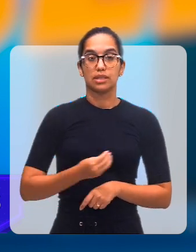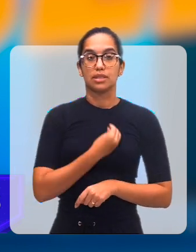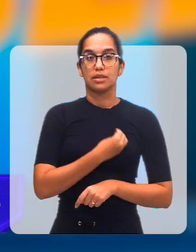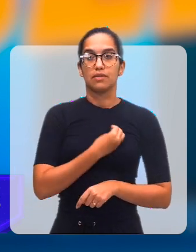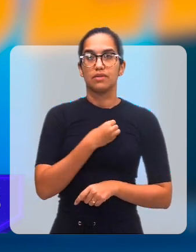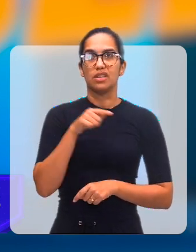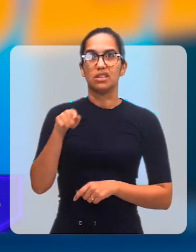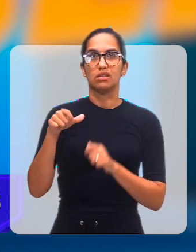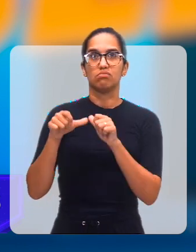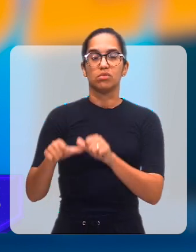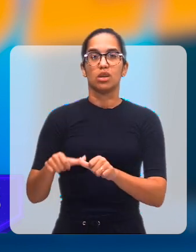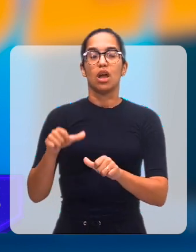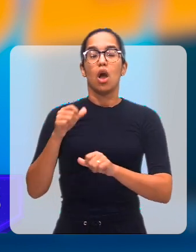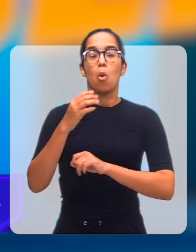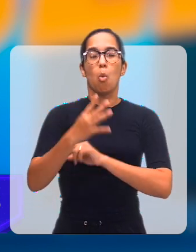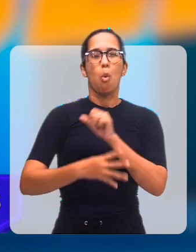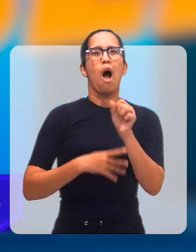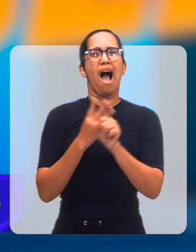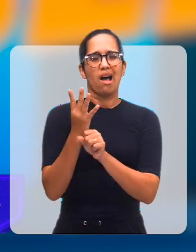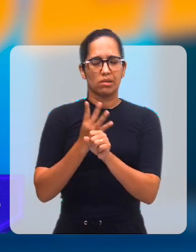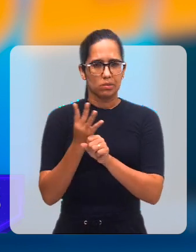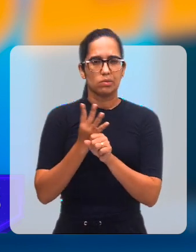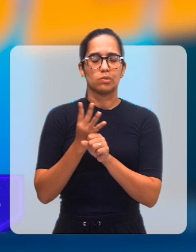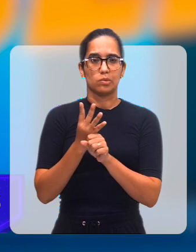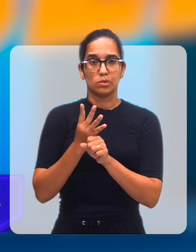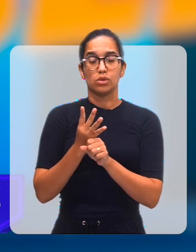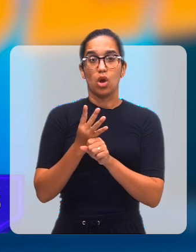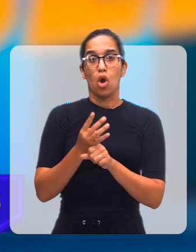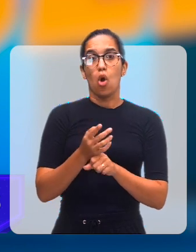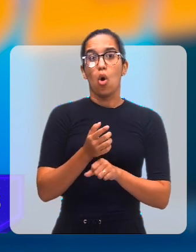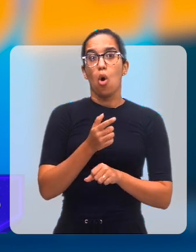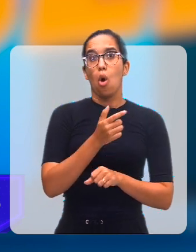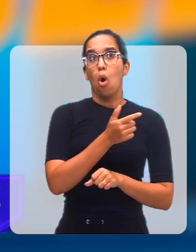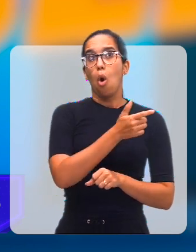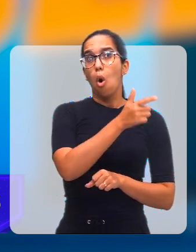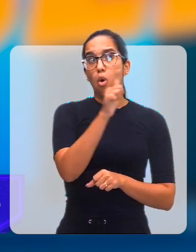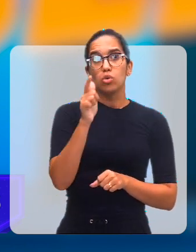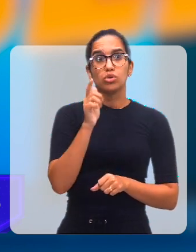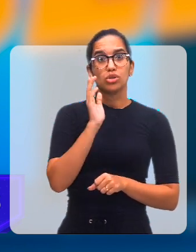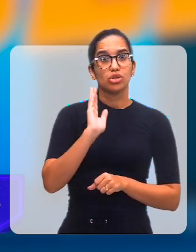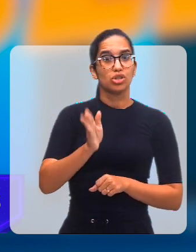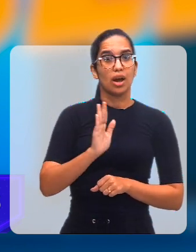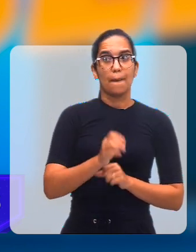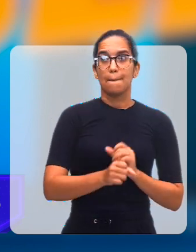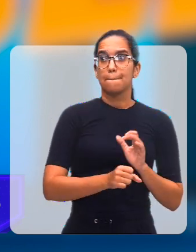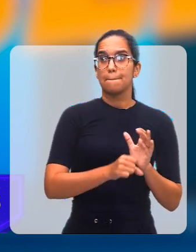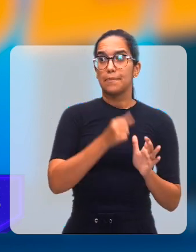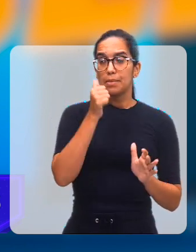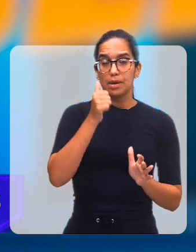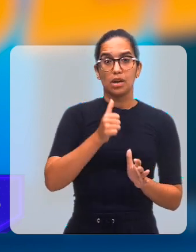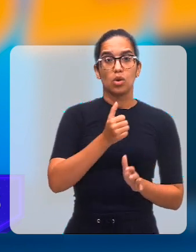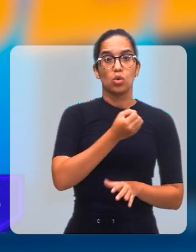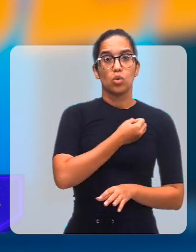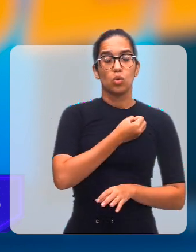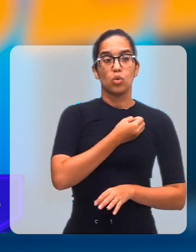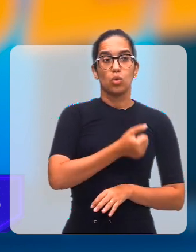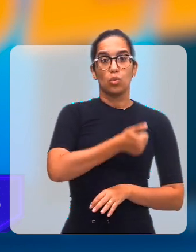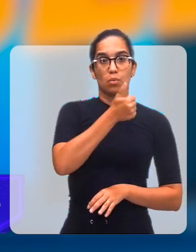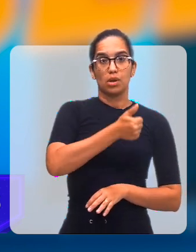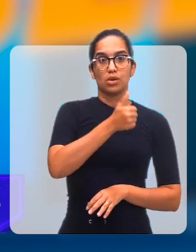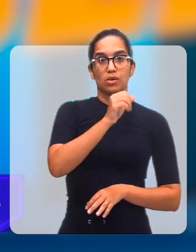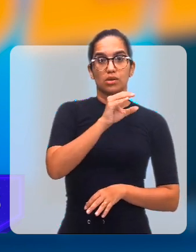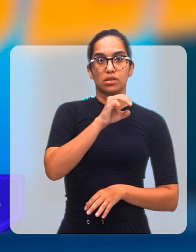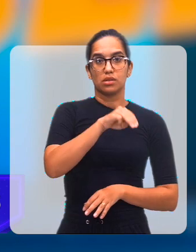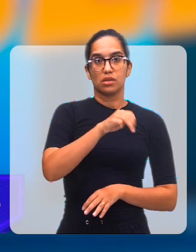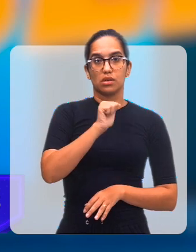há quatro anos, nós temos crianças que estão lá, desde o início, a número um do CEMAN, ela ainda hoje